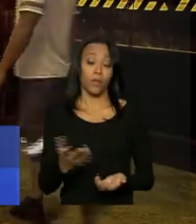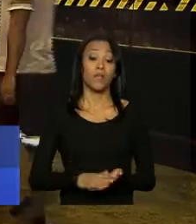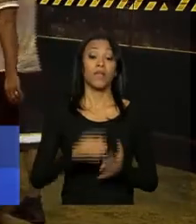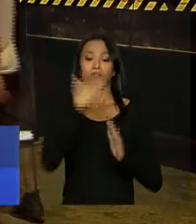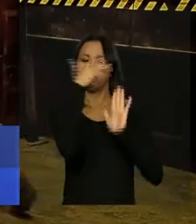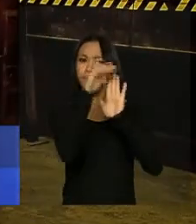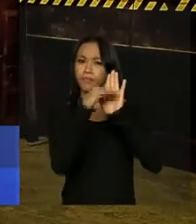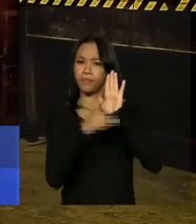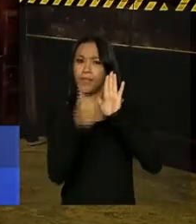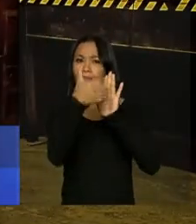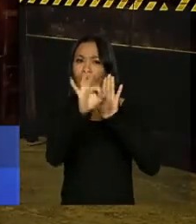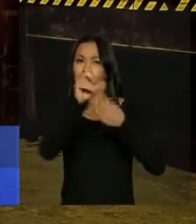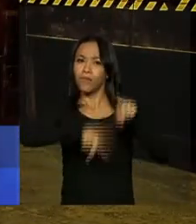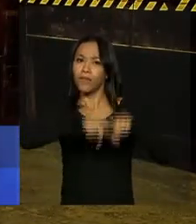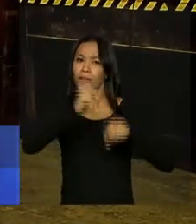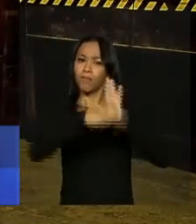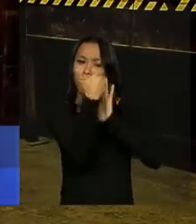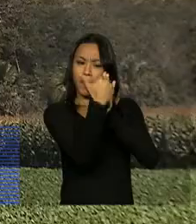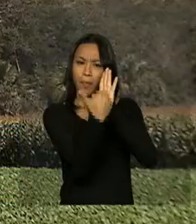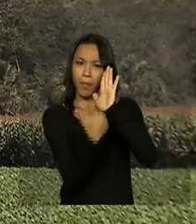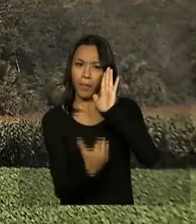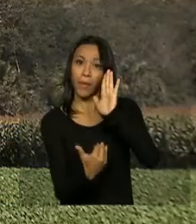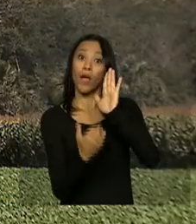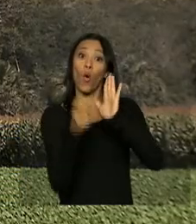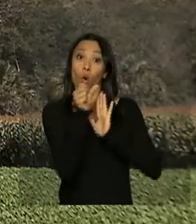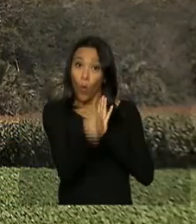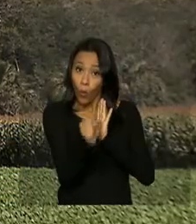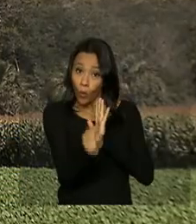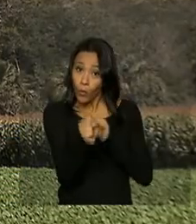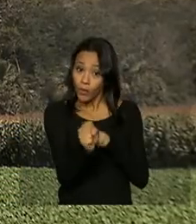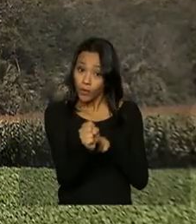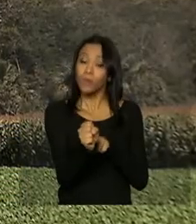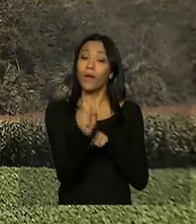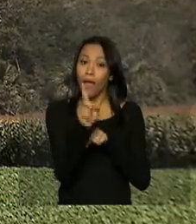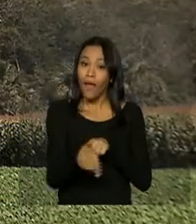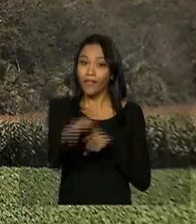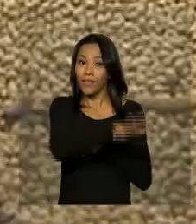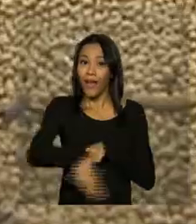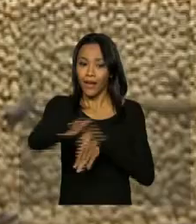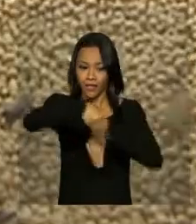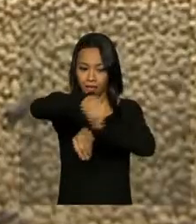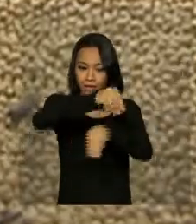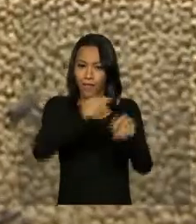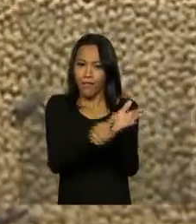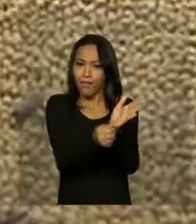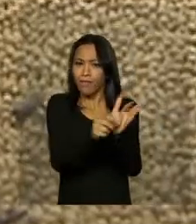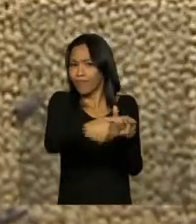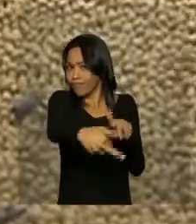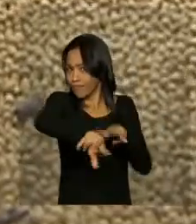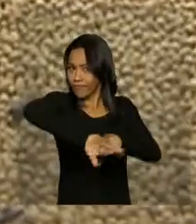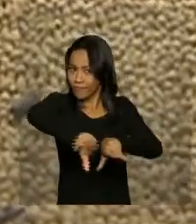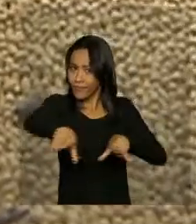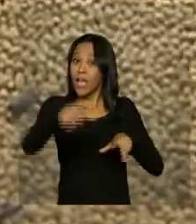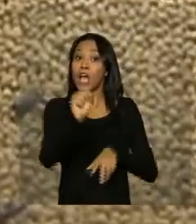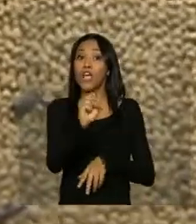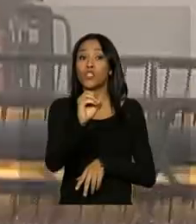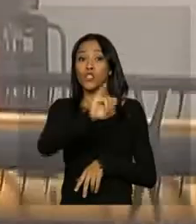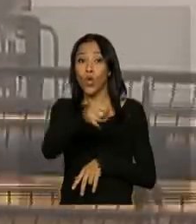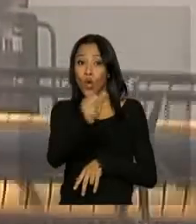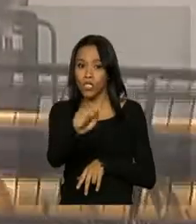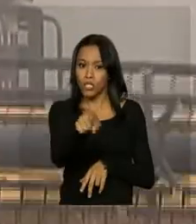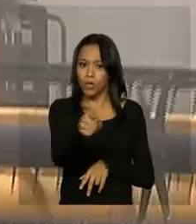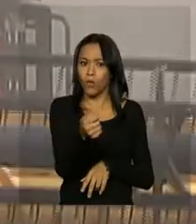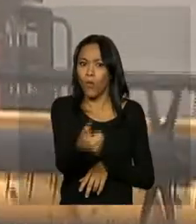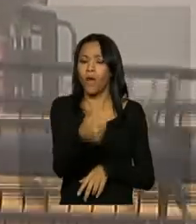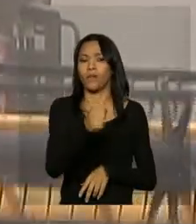produtos com maior volume de exportações, oito pertencem ao agronegócio. Destaque para a soja, que corresponde